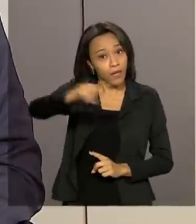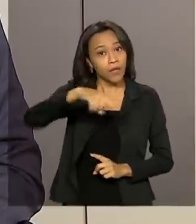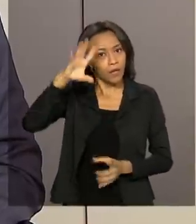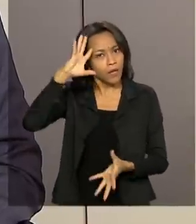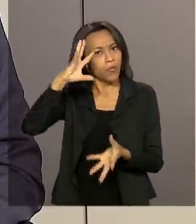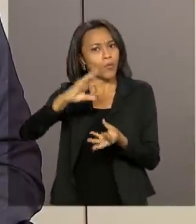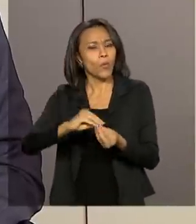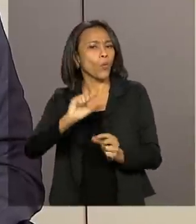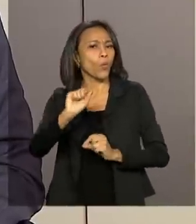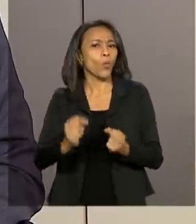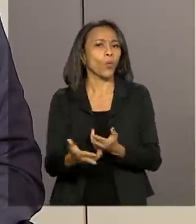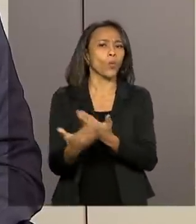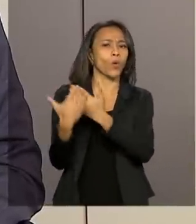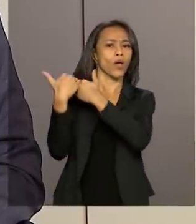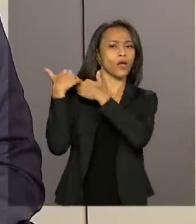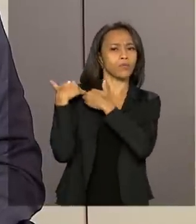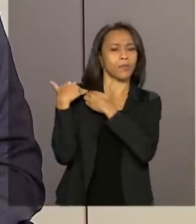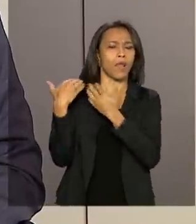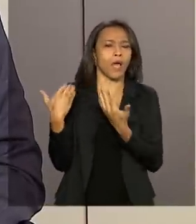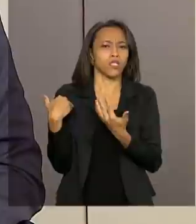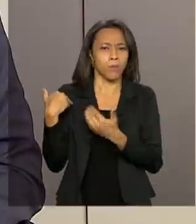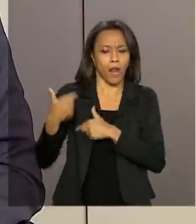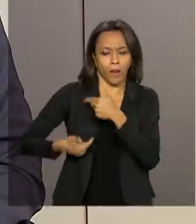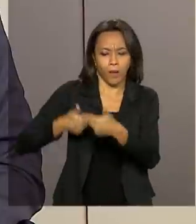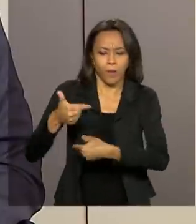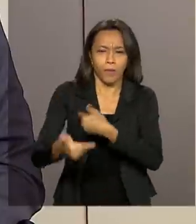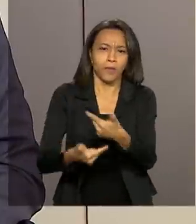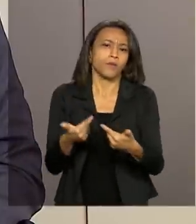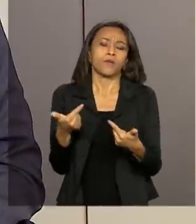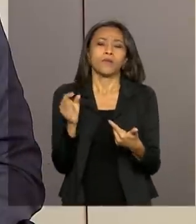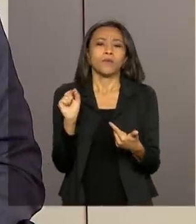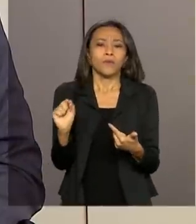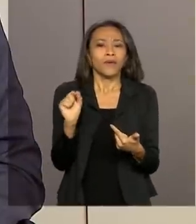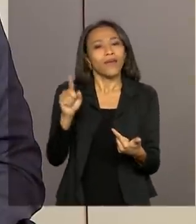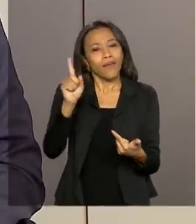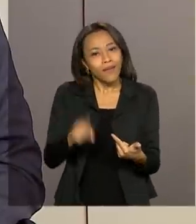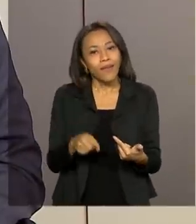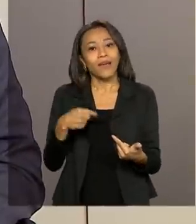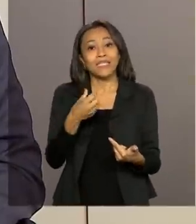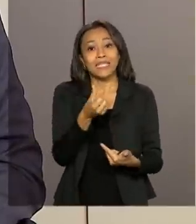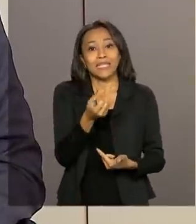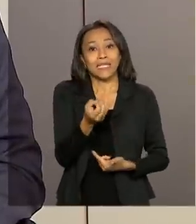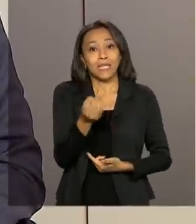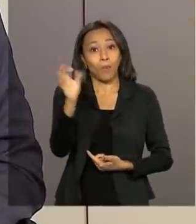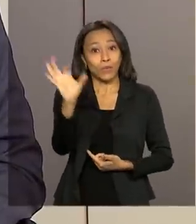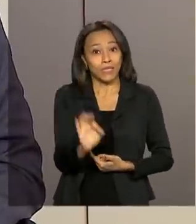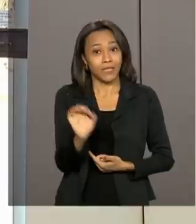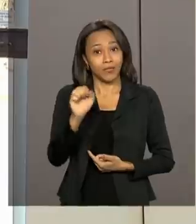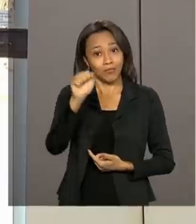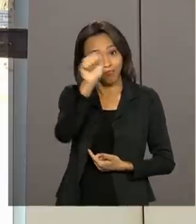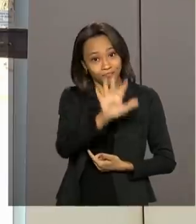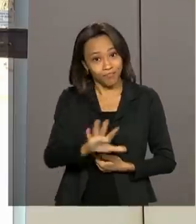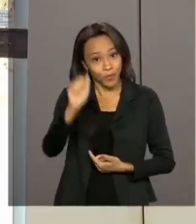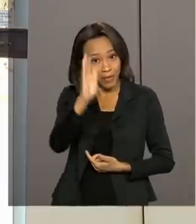as nossas responsabilidades em relação àquilo que constitui 60% do nosso território.